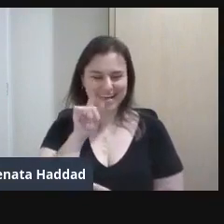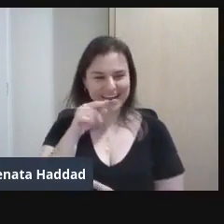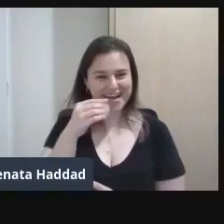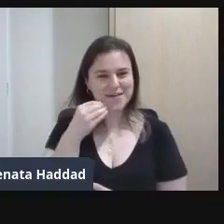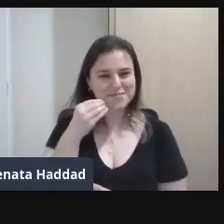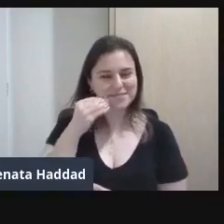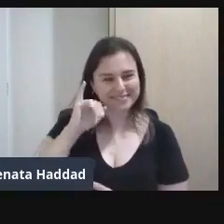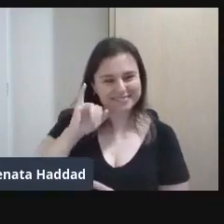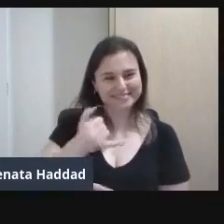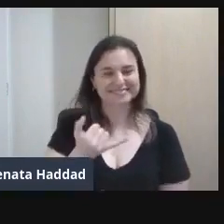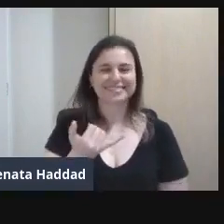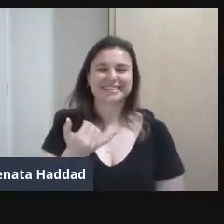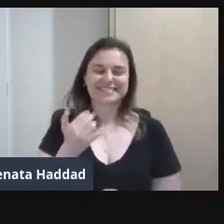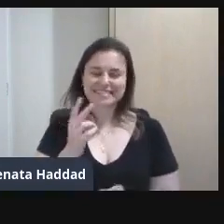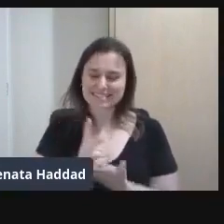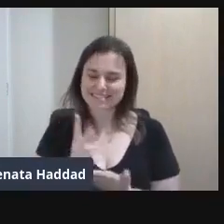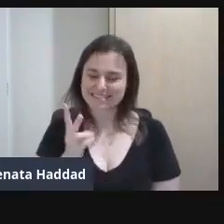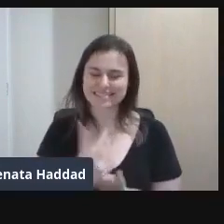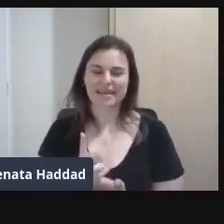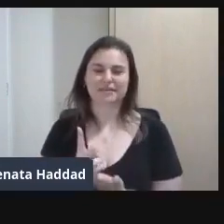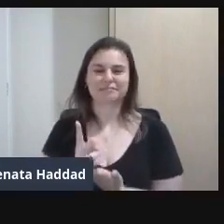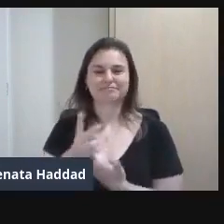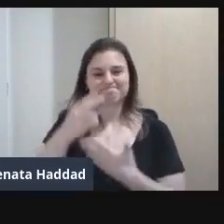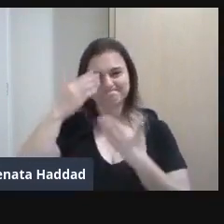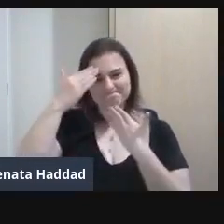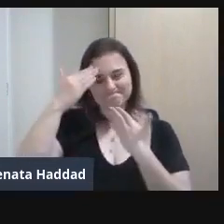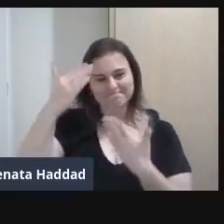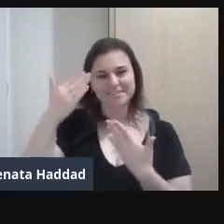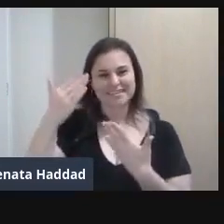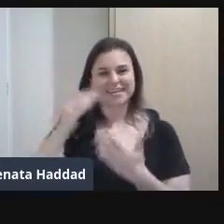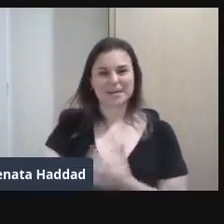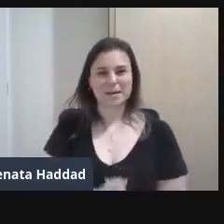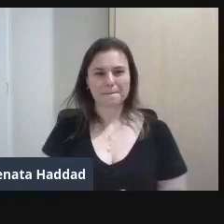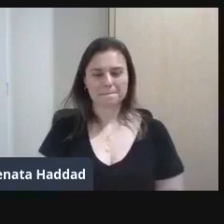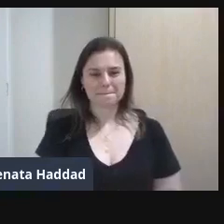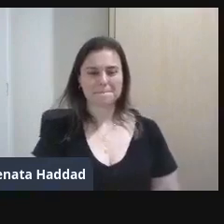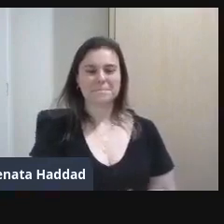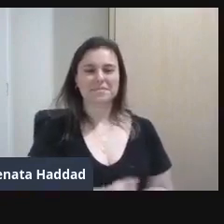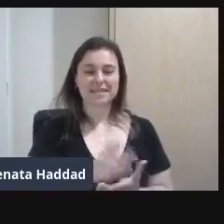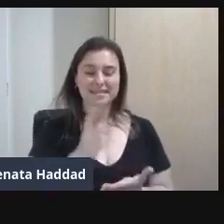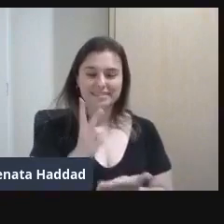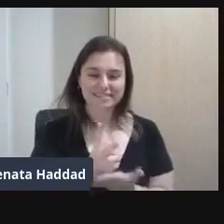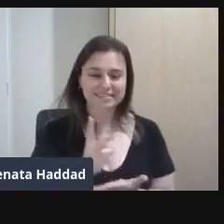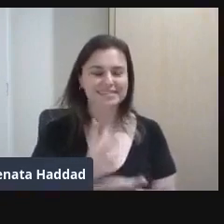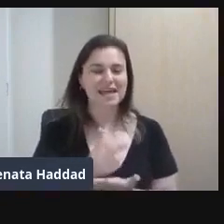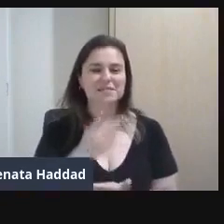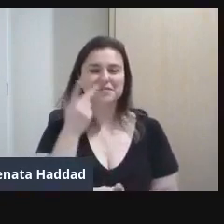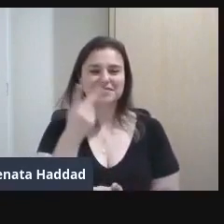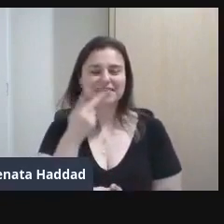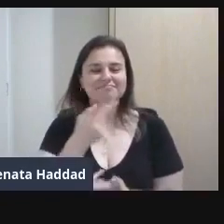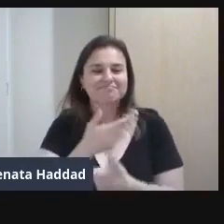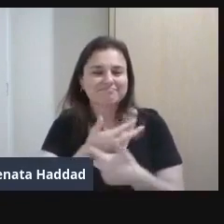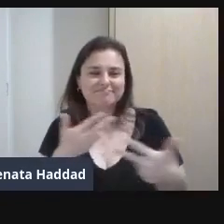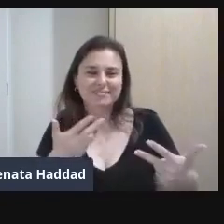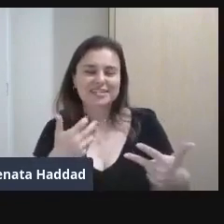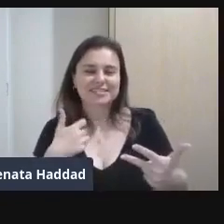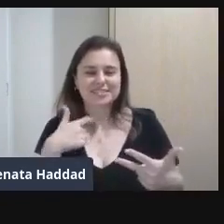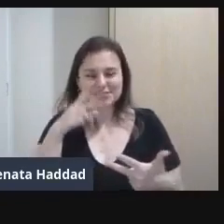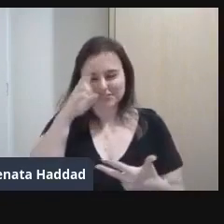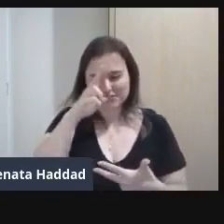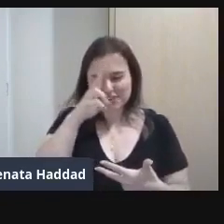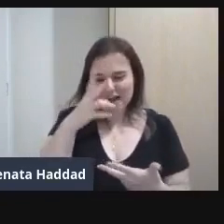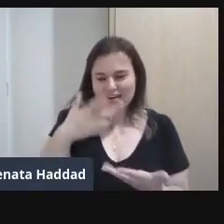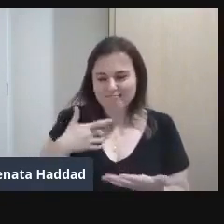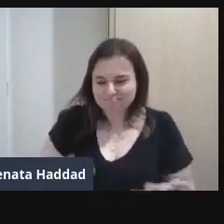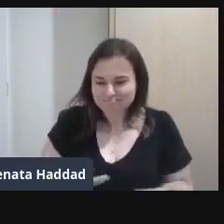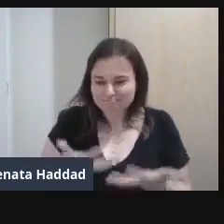sempre vou ser grata A Malu Porque 22 anos já Não é Malu? Malu sempre inspirando As narrações de história Sempre abrindo espaço